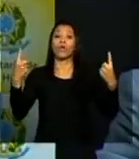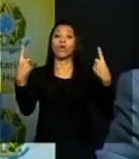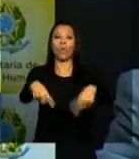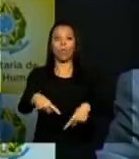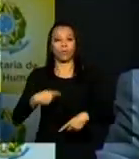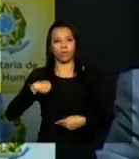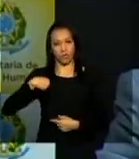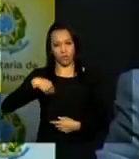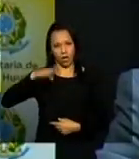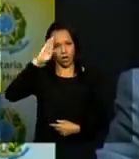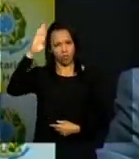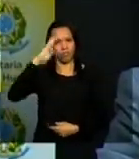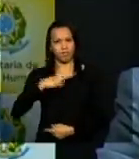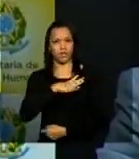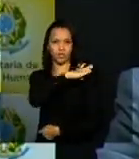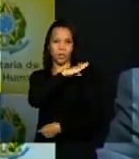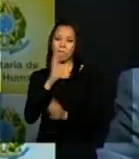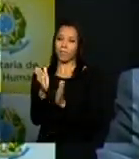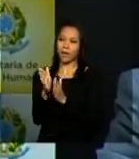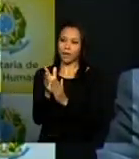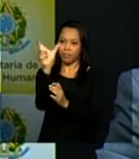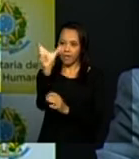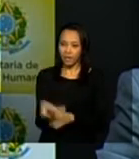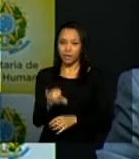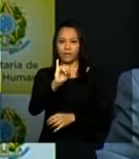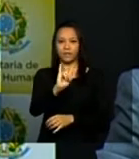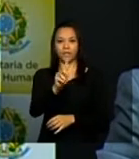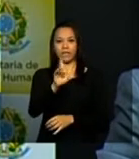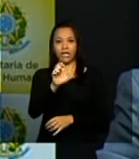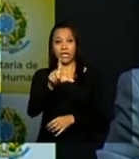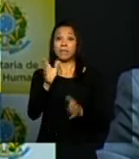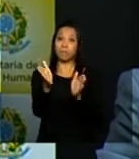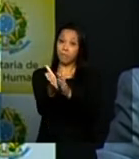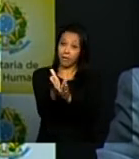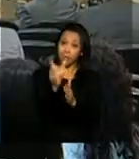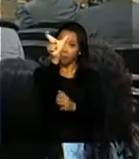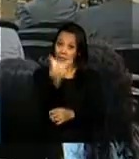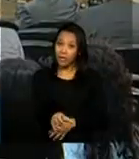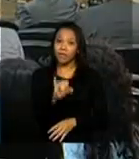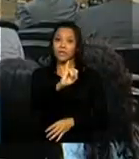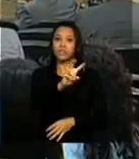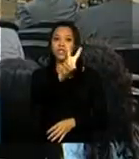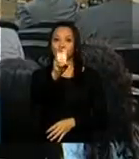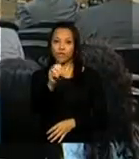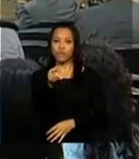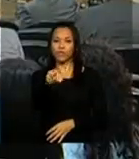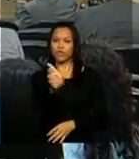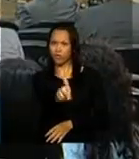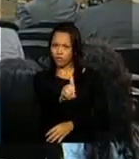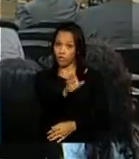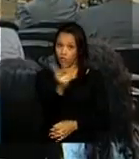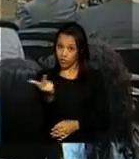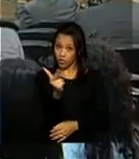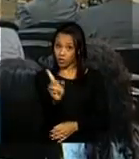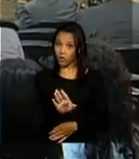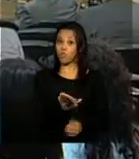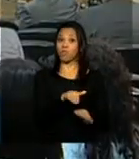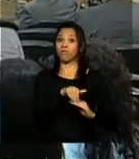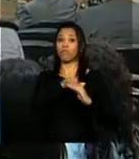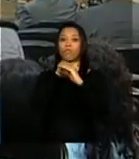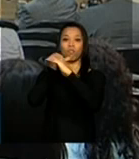parabéns Bain parabéns Ideli parabéns Ivo que foram no governo federal são vocês dois